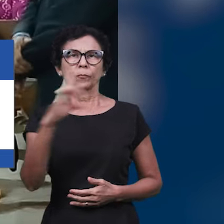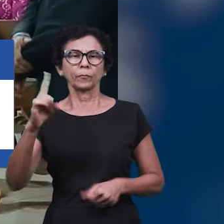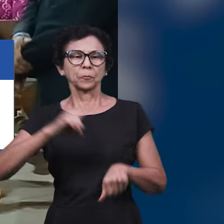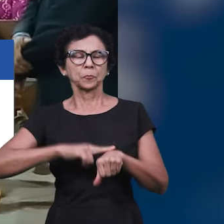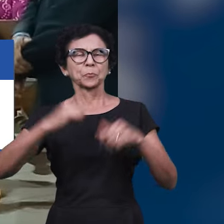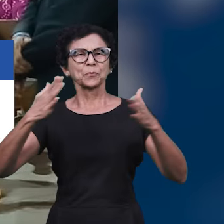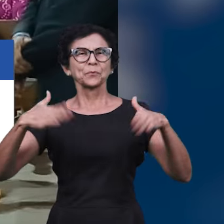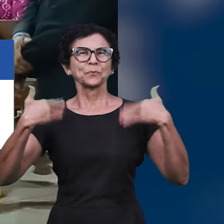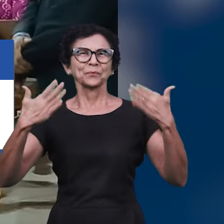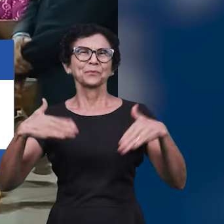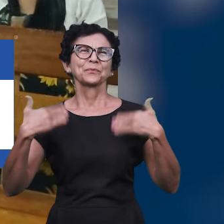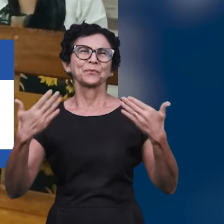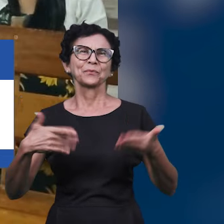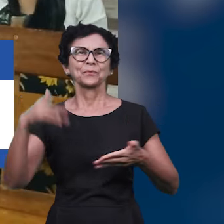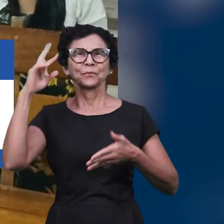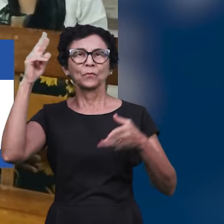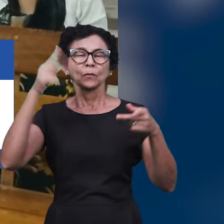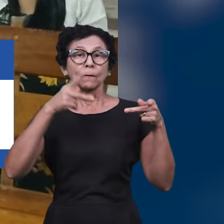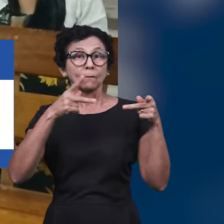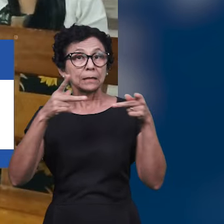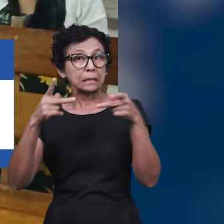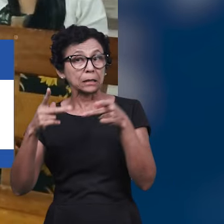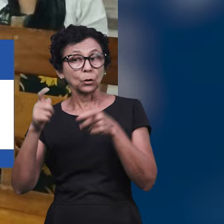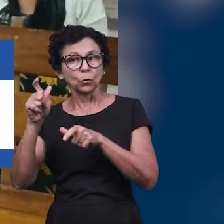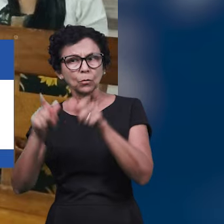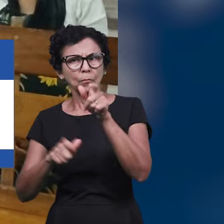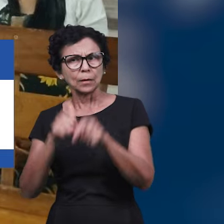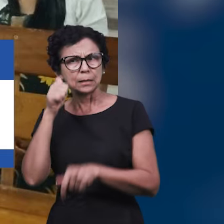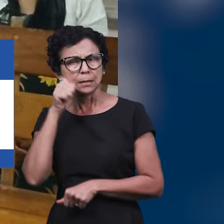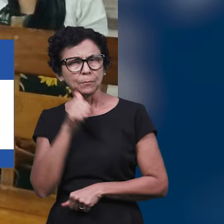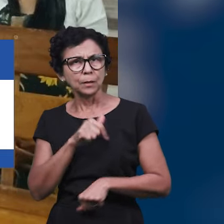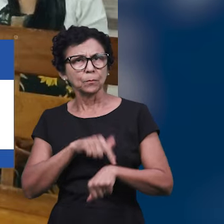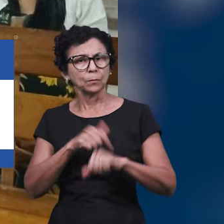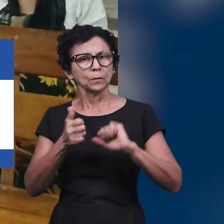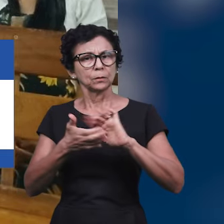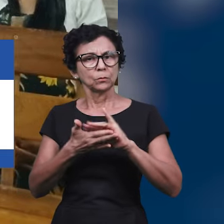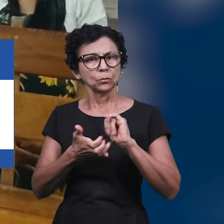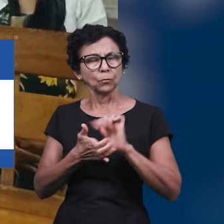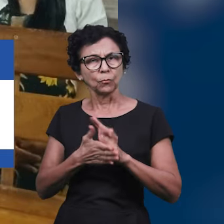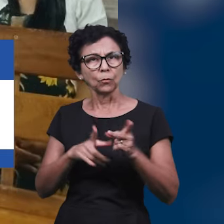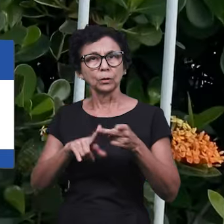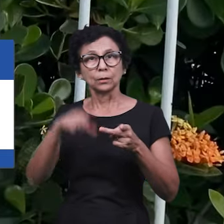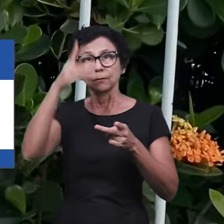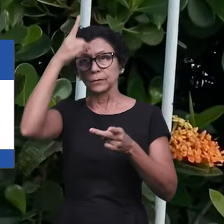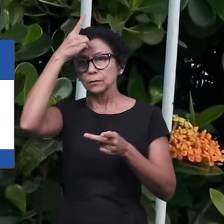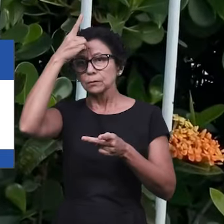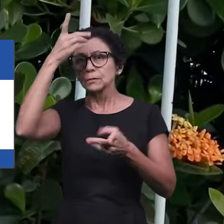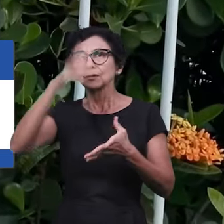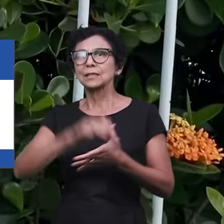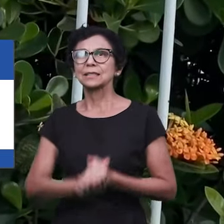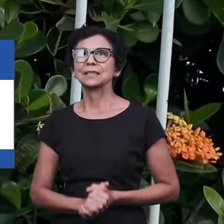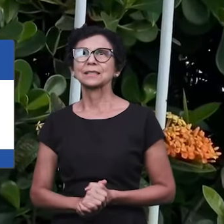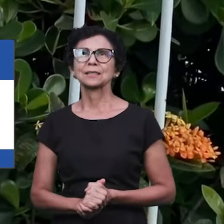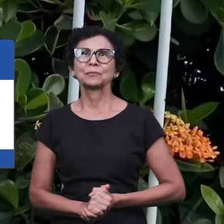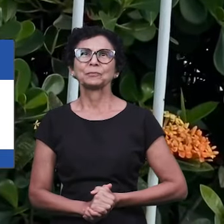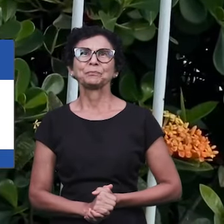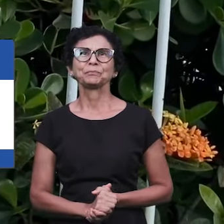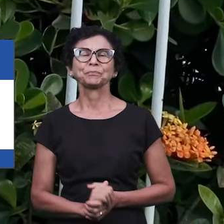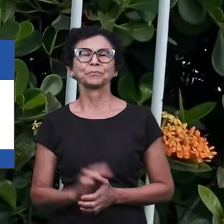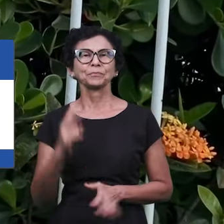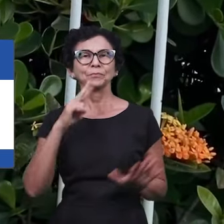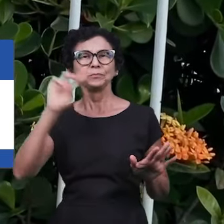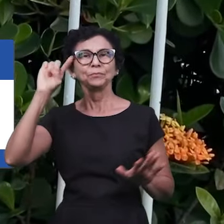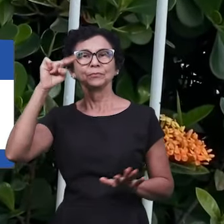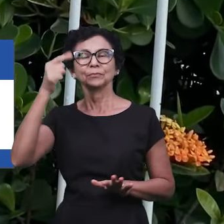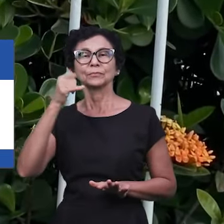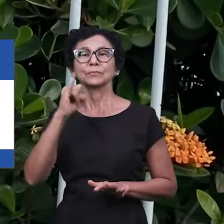alegria, onde o Senhor visitou as irmãs por meio de louvores e se manifestou em dons espirituais. Amém! Glória a Deus! Na próxima semana,